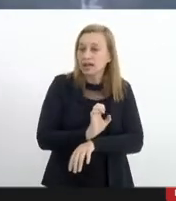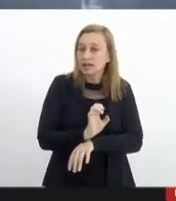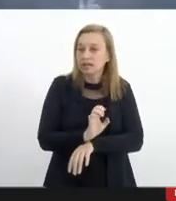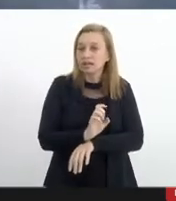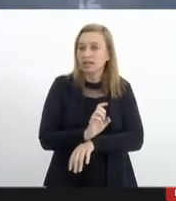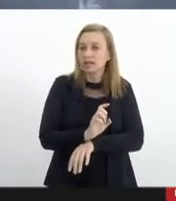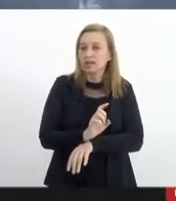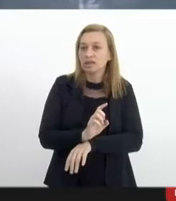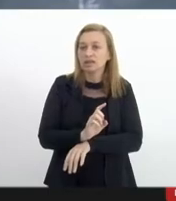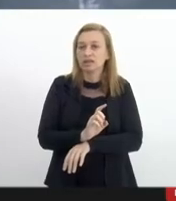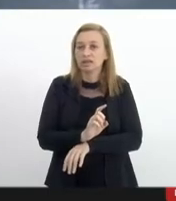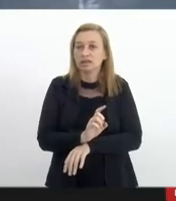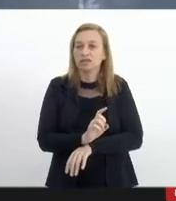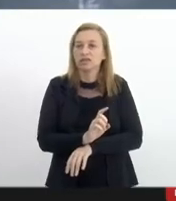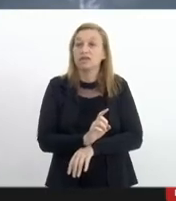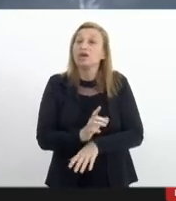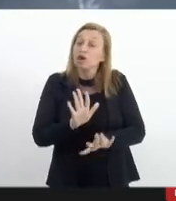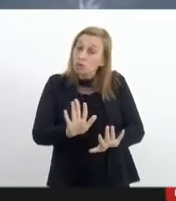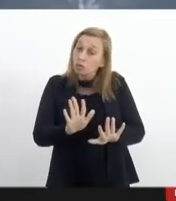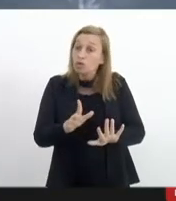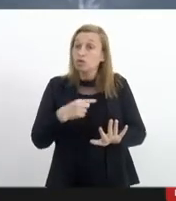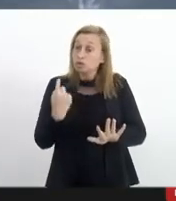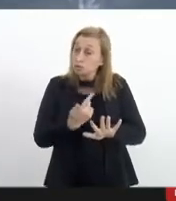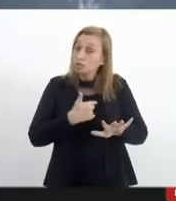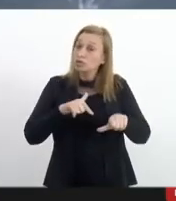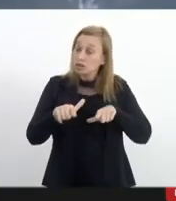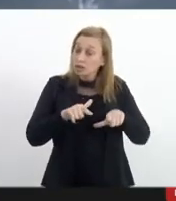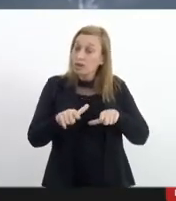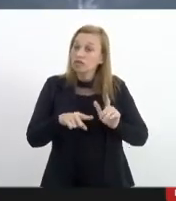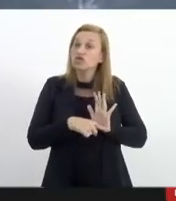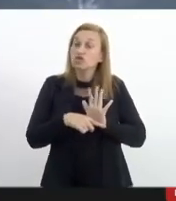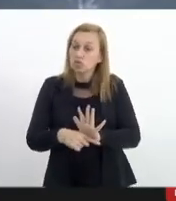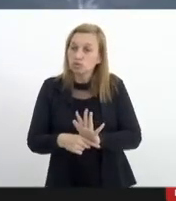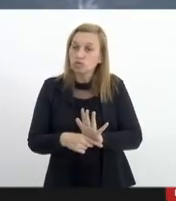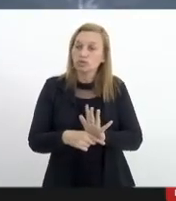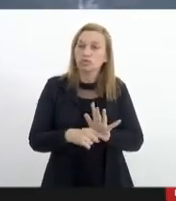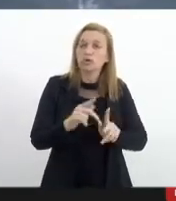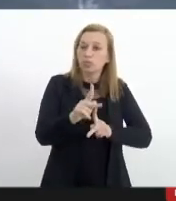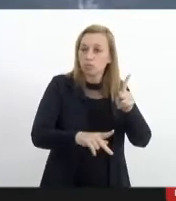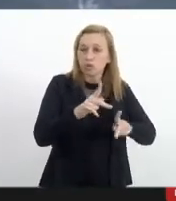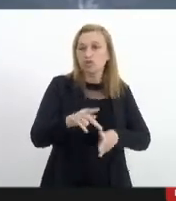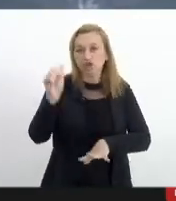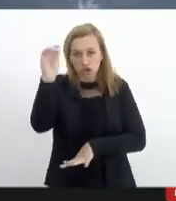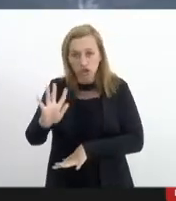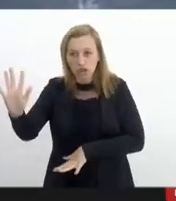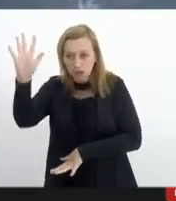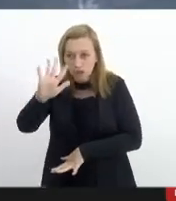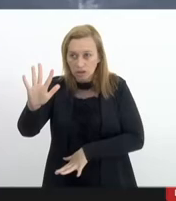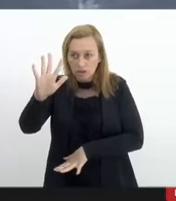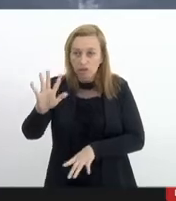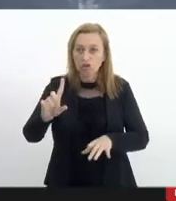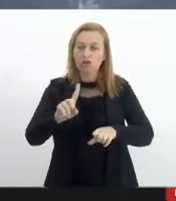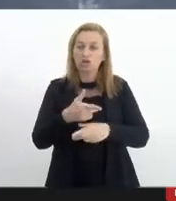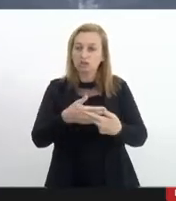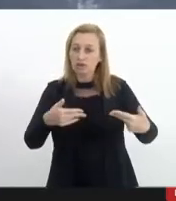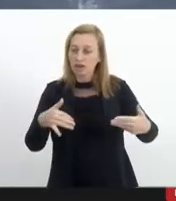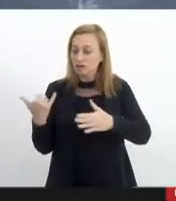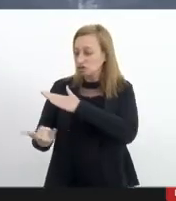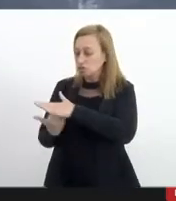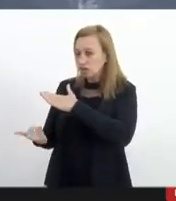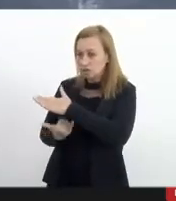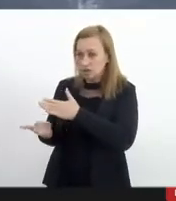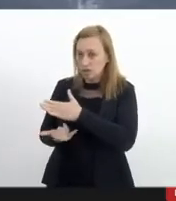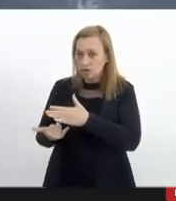ao que é a nossa vocação constitucional de atendimento à população no geral e das diversas instituições da